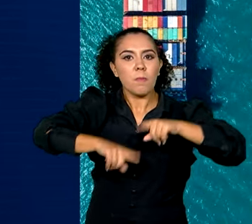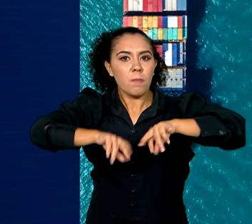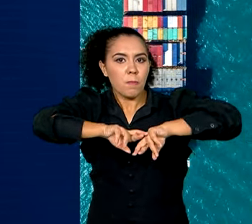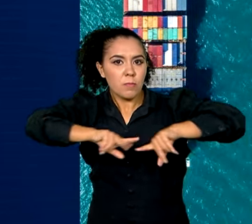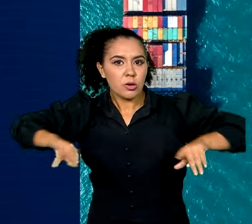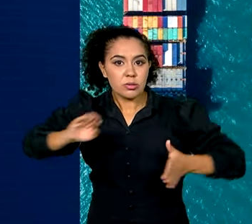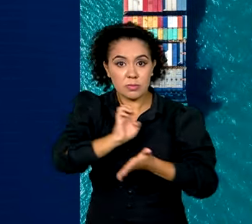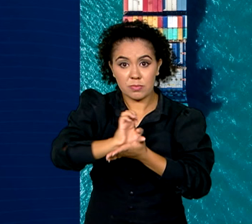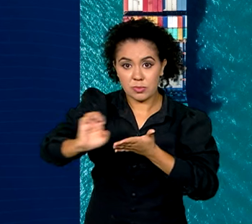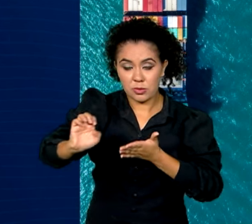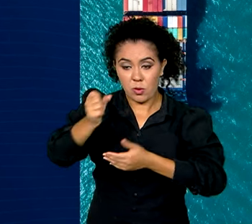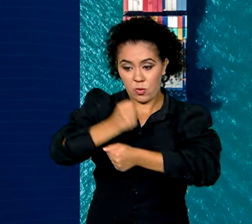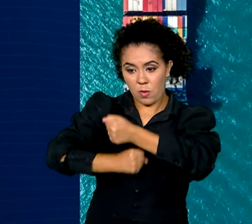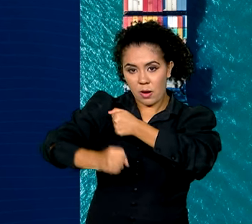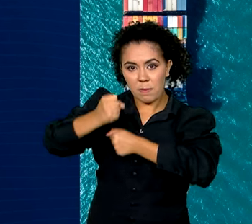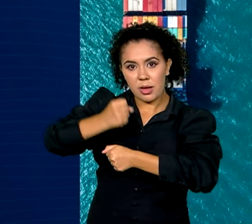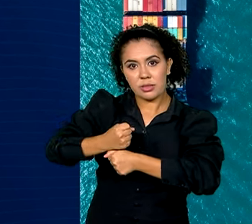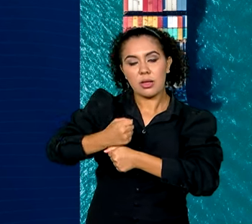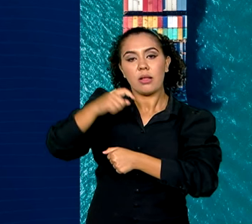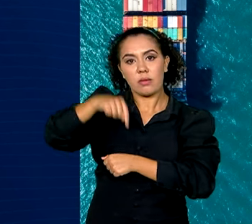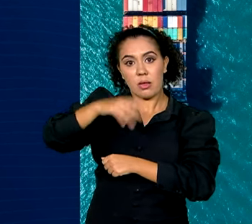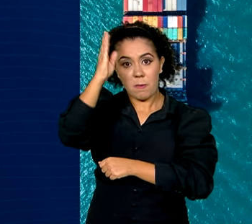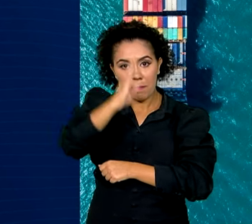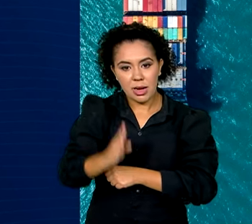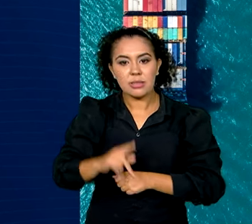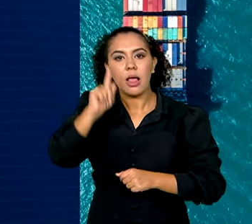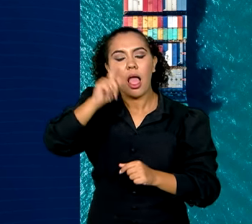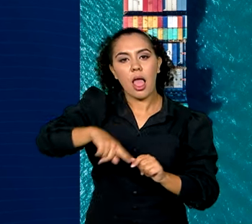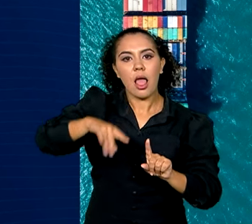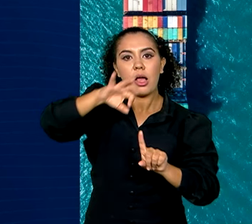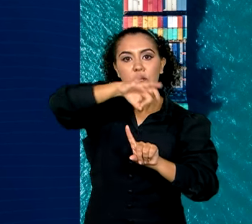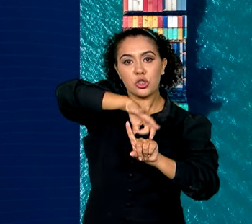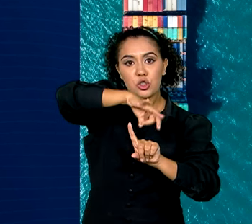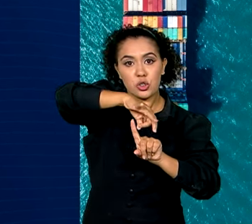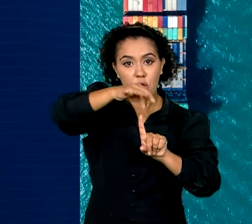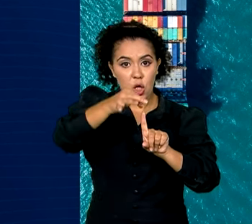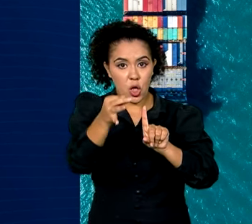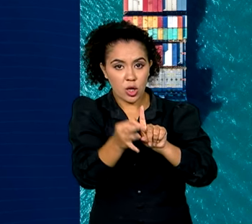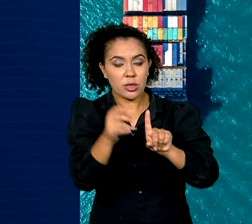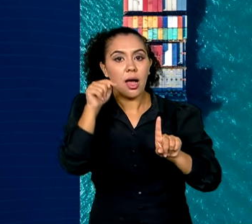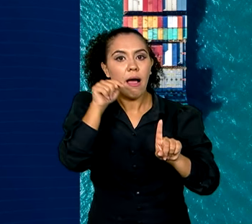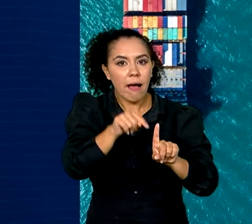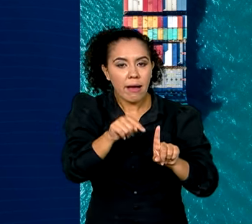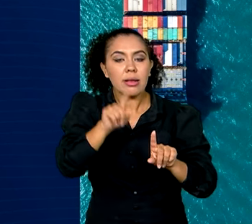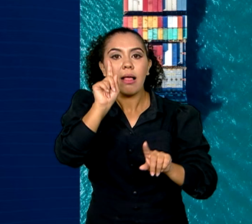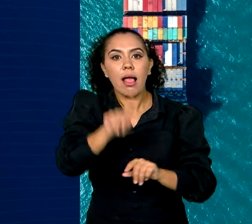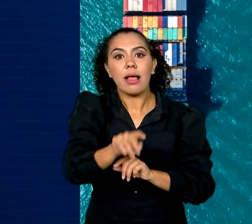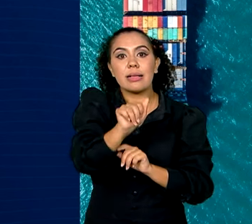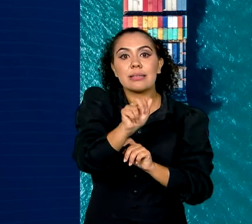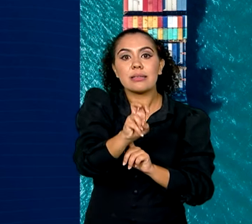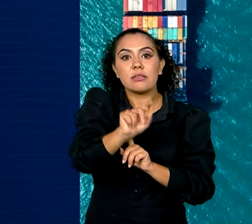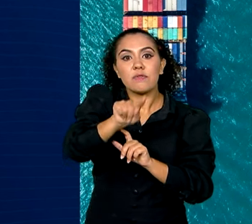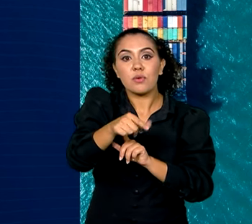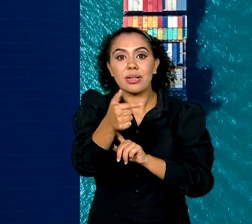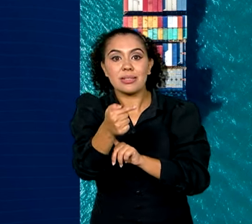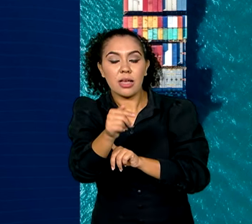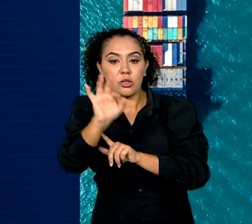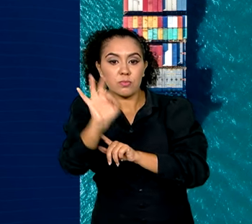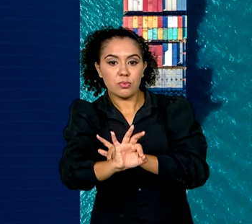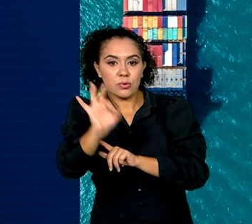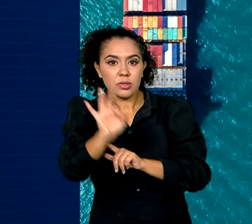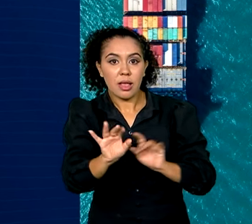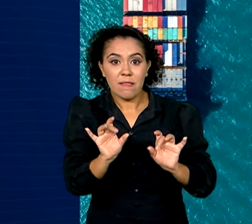Brasil no ano passado foram a soja, responsável por 15,7% das